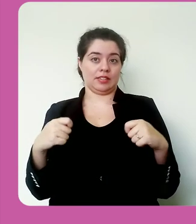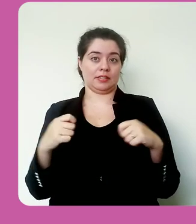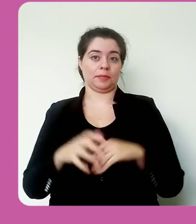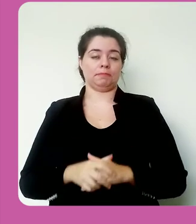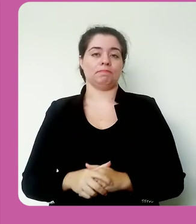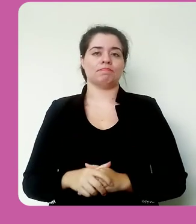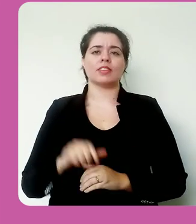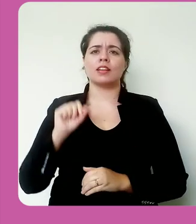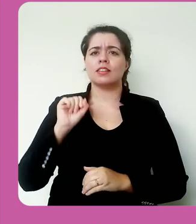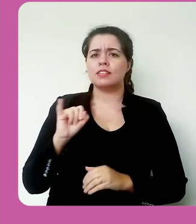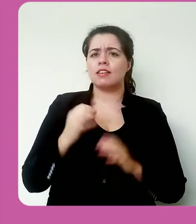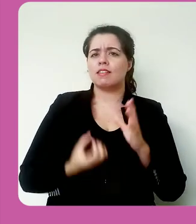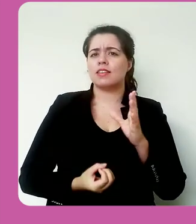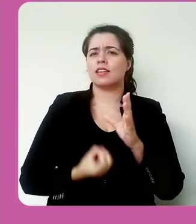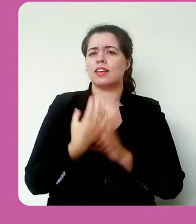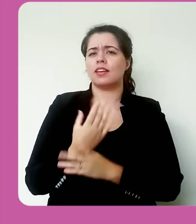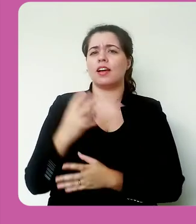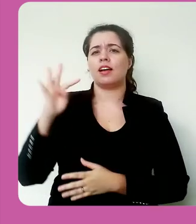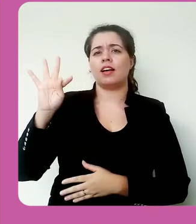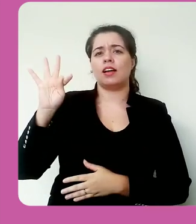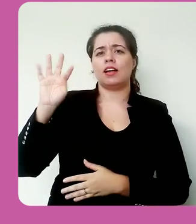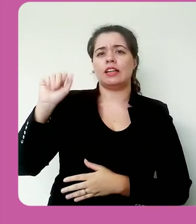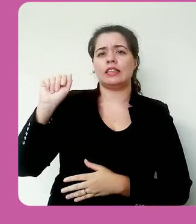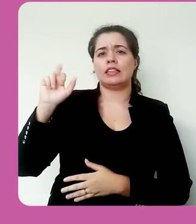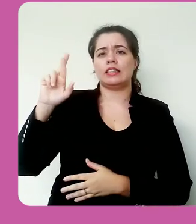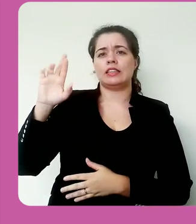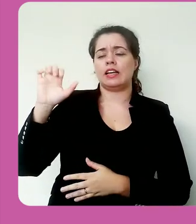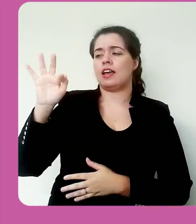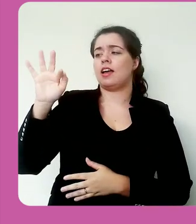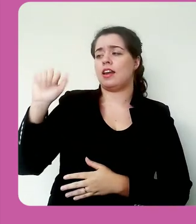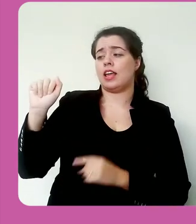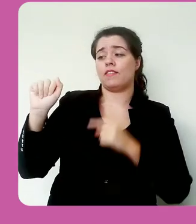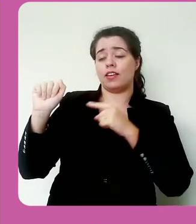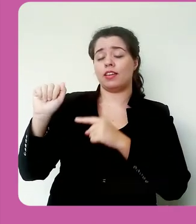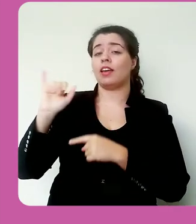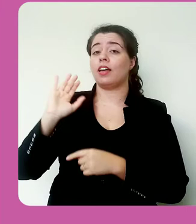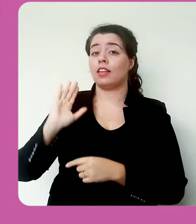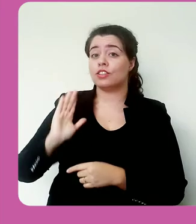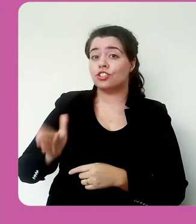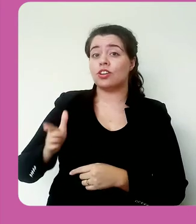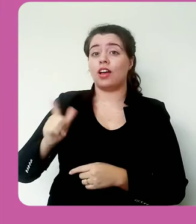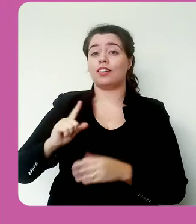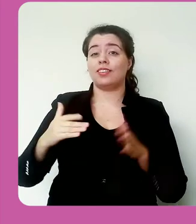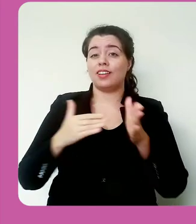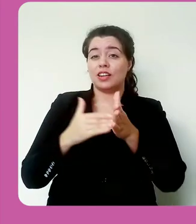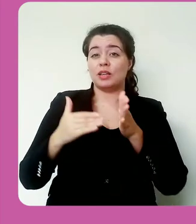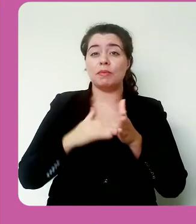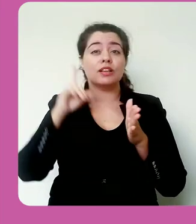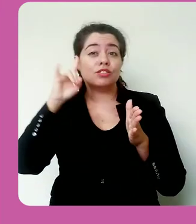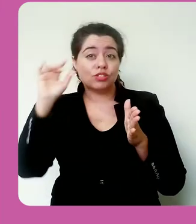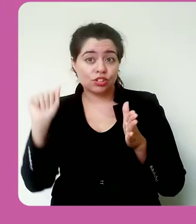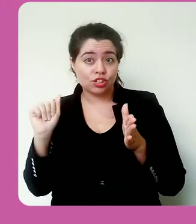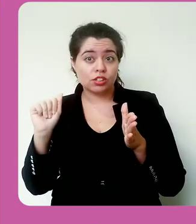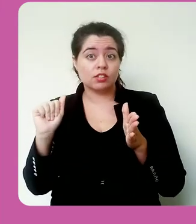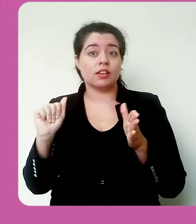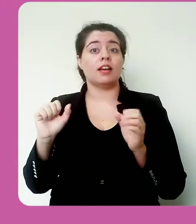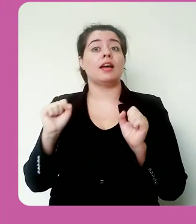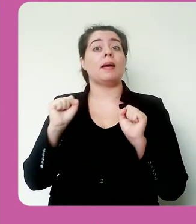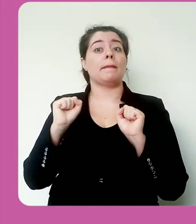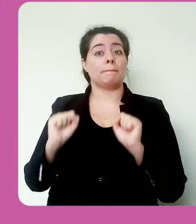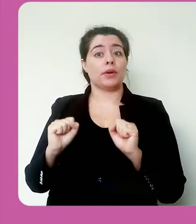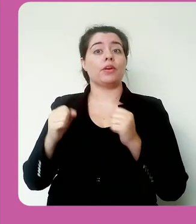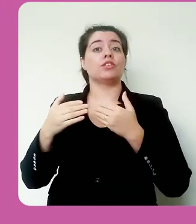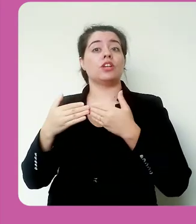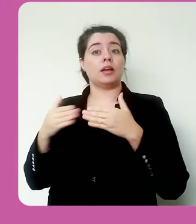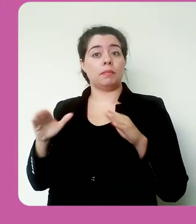criarmos uma tarefa e essa tarefa tiver data limite agendada e nós reabrimos para o aluno enviar, essa data limite tem que ser